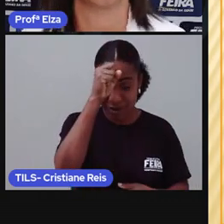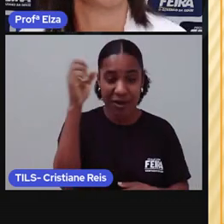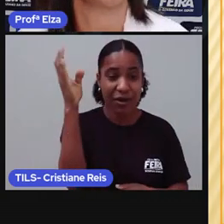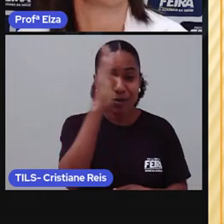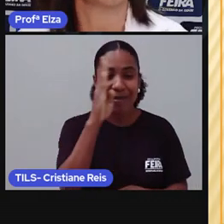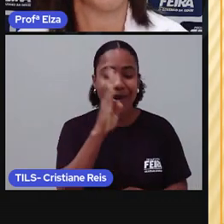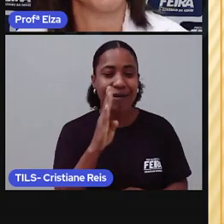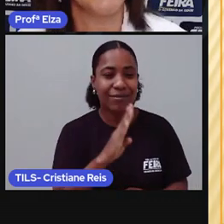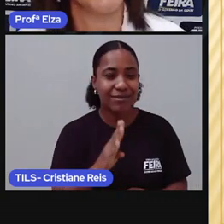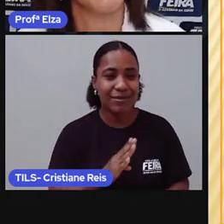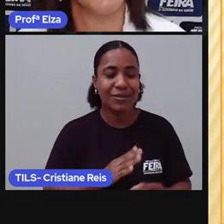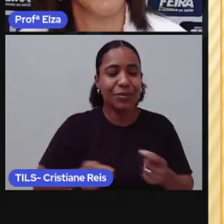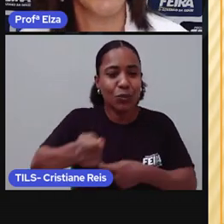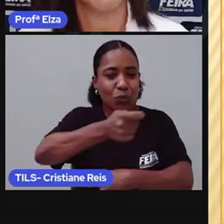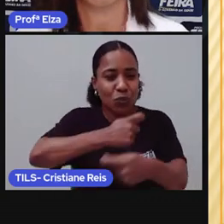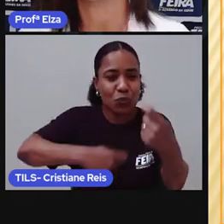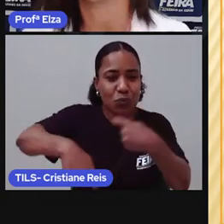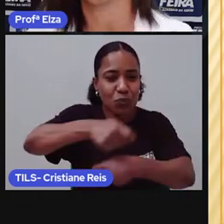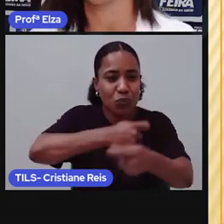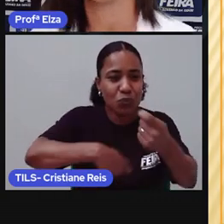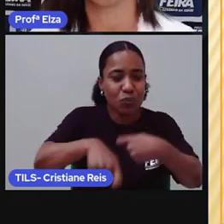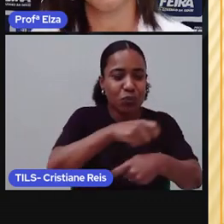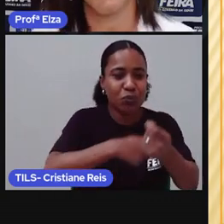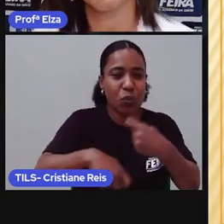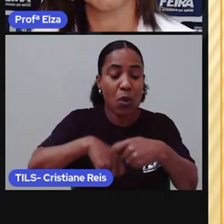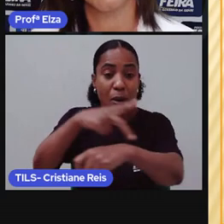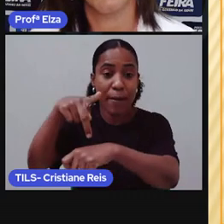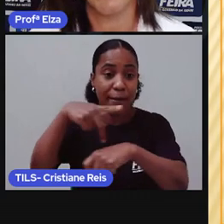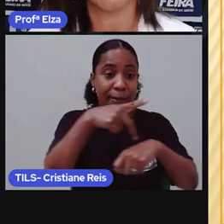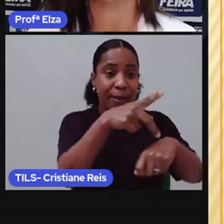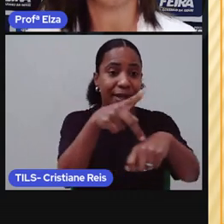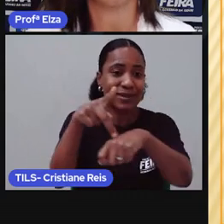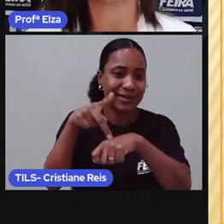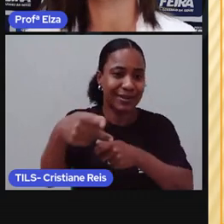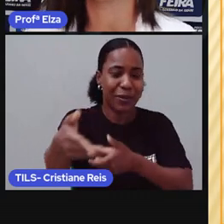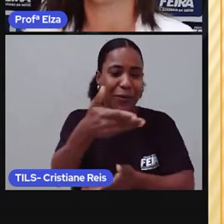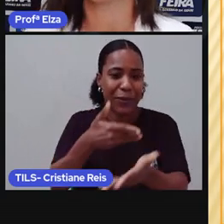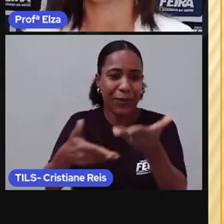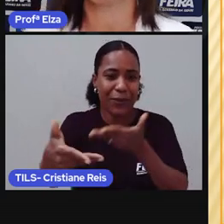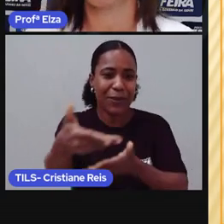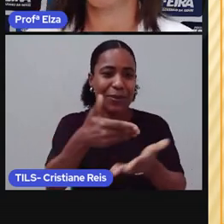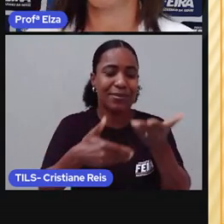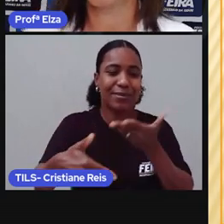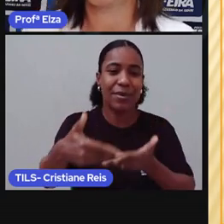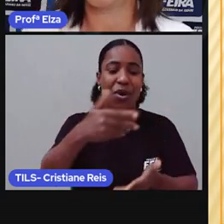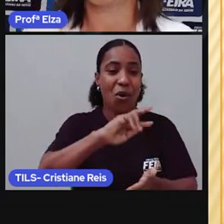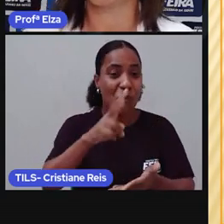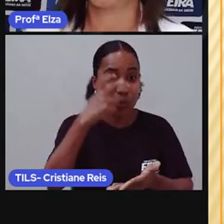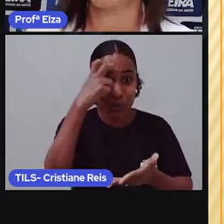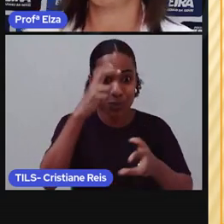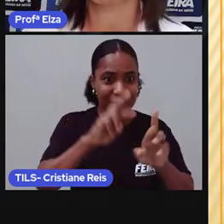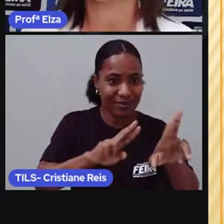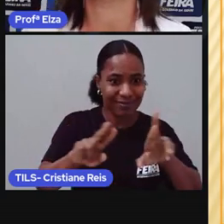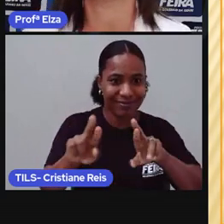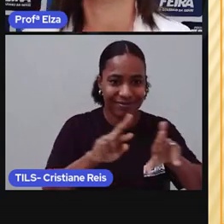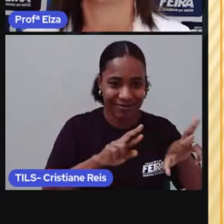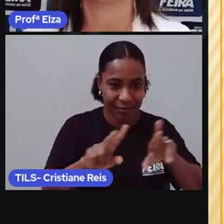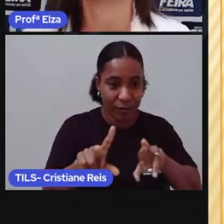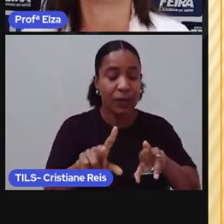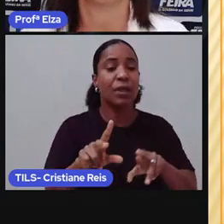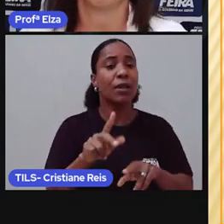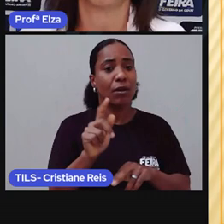negociações com outros países e as trocas culturais, as palavras do inglês foram gradativa e